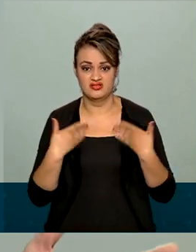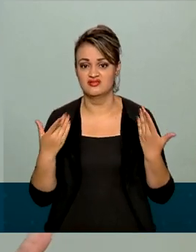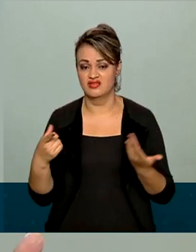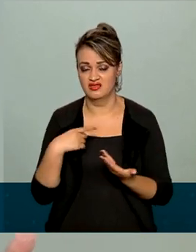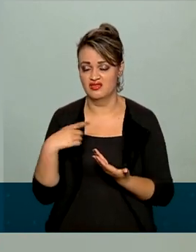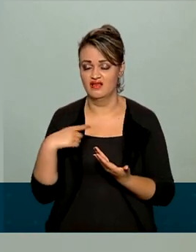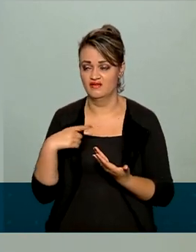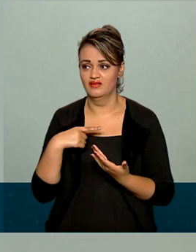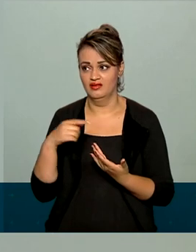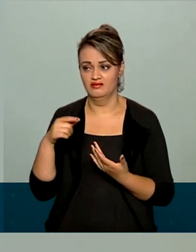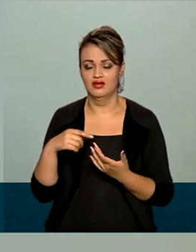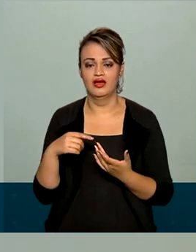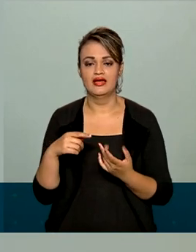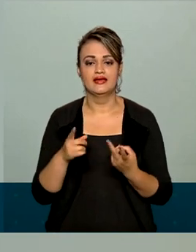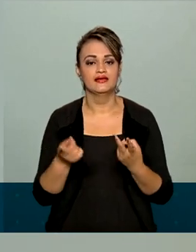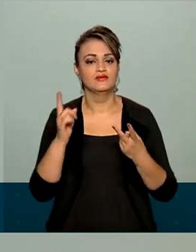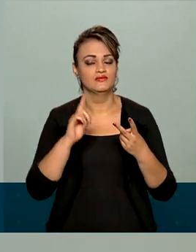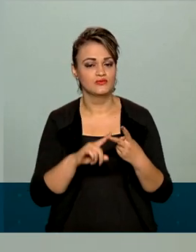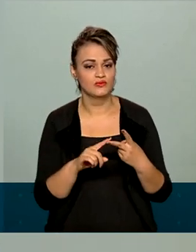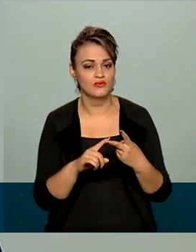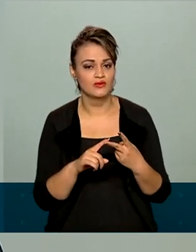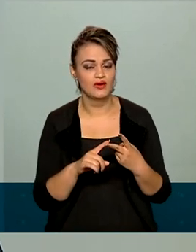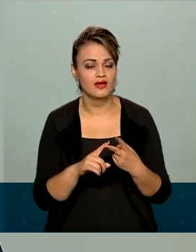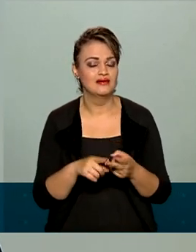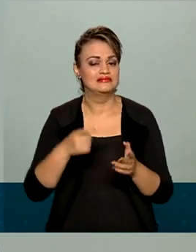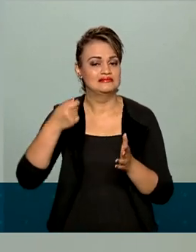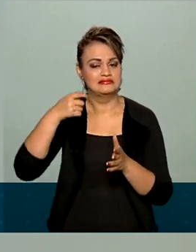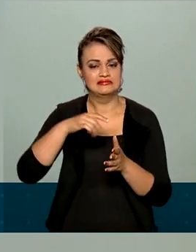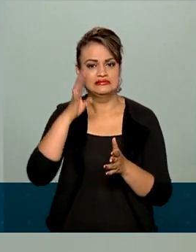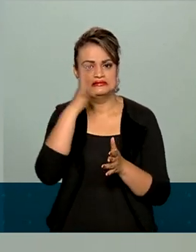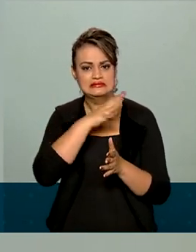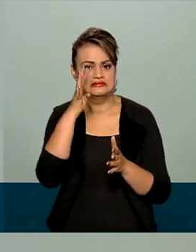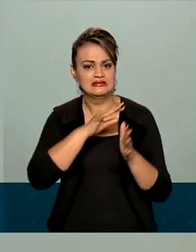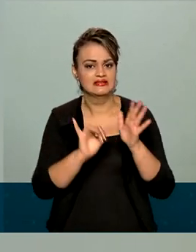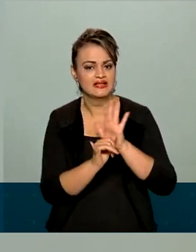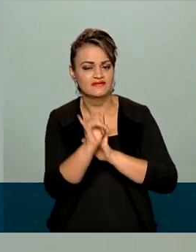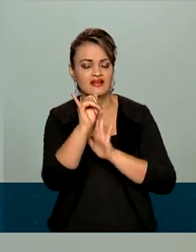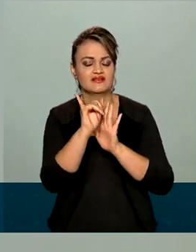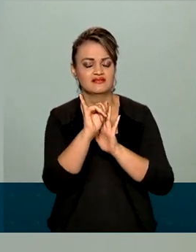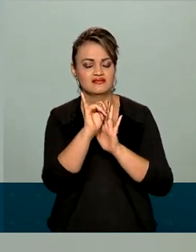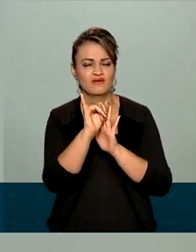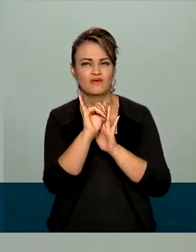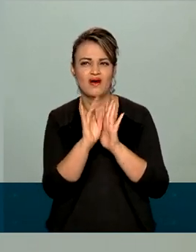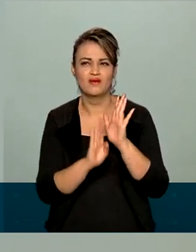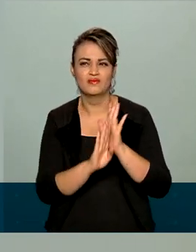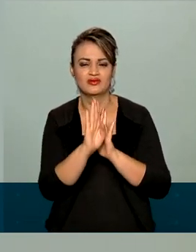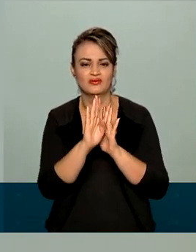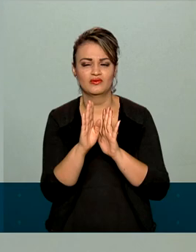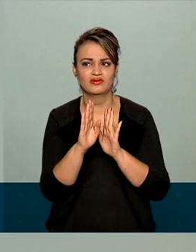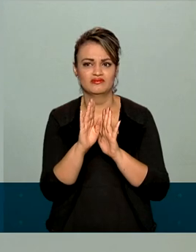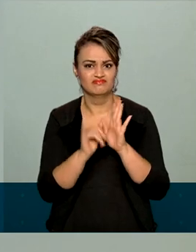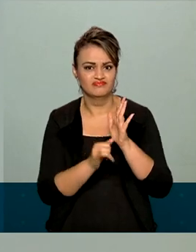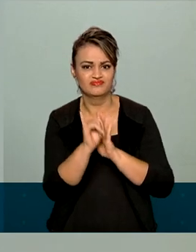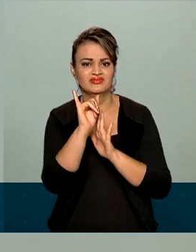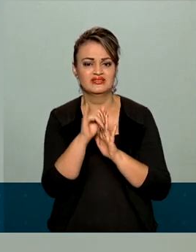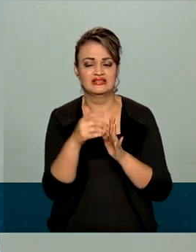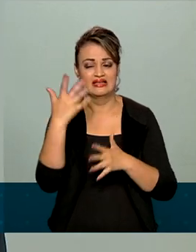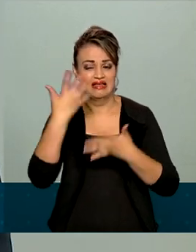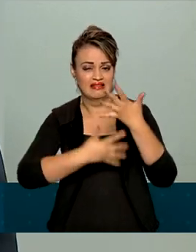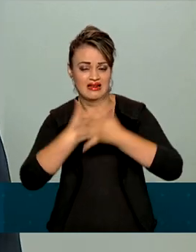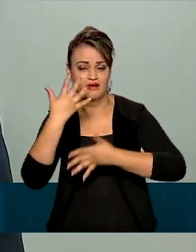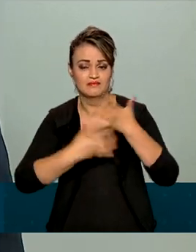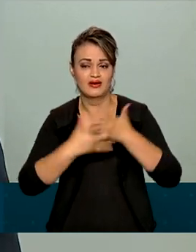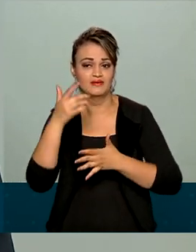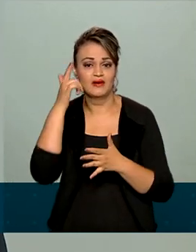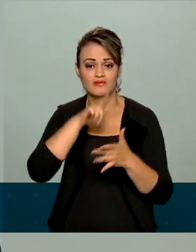das próprias autoridades monetárias. A persistência da inflação no nível superior ao esperado, dificultando que